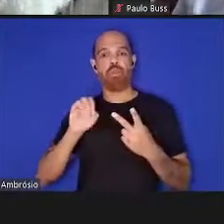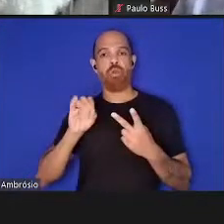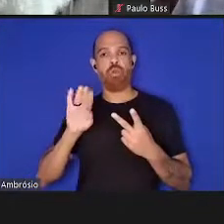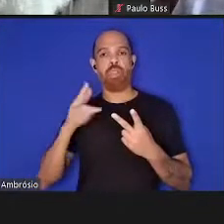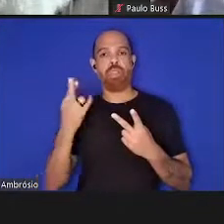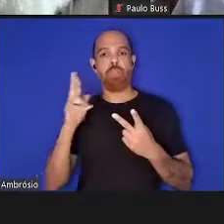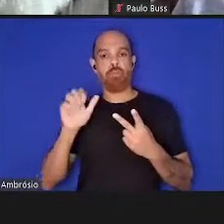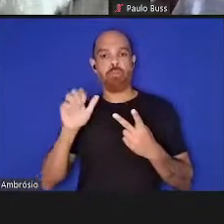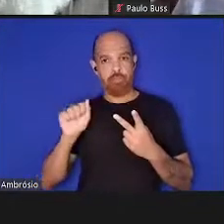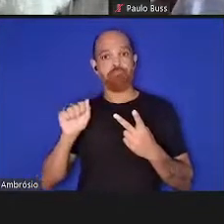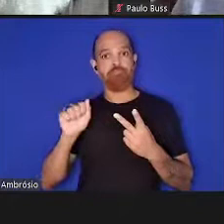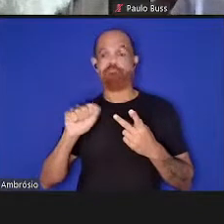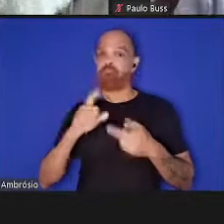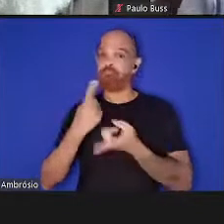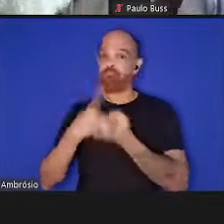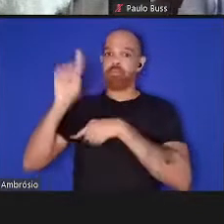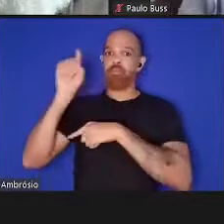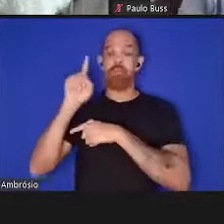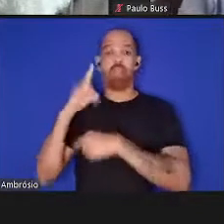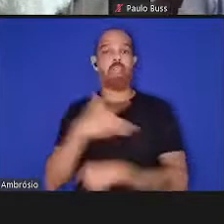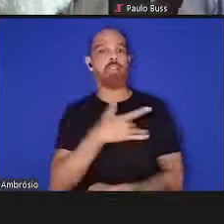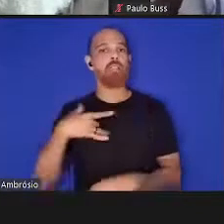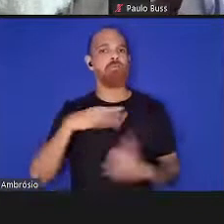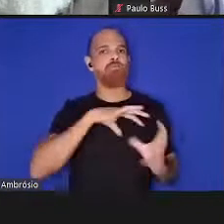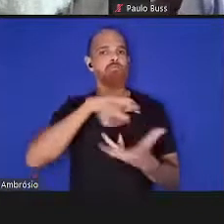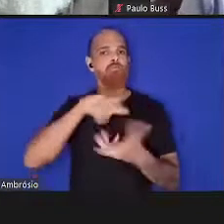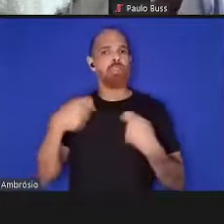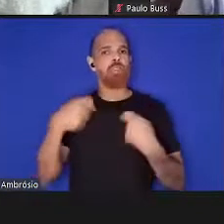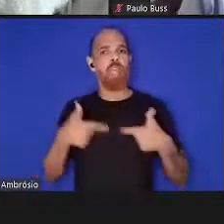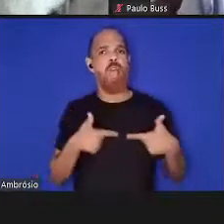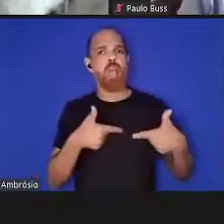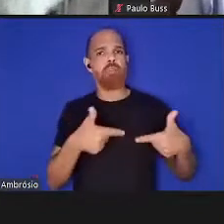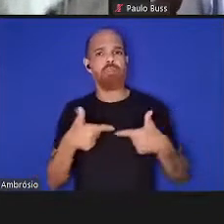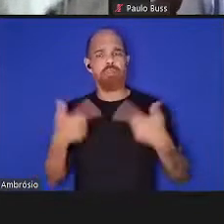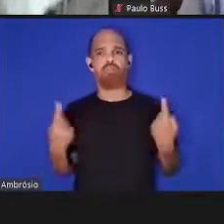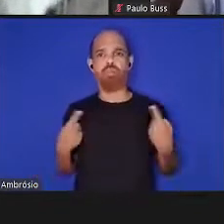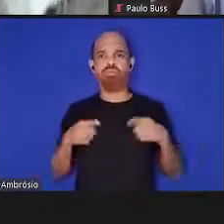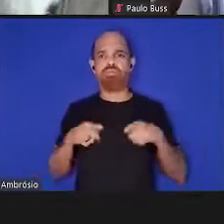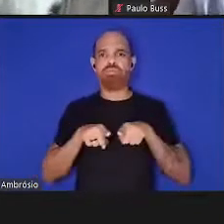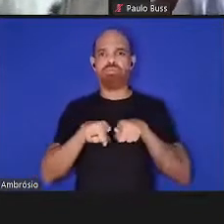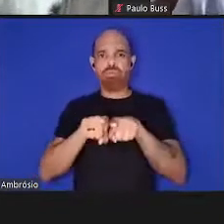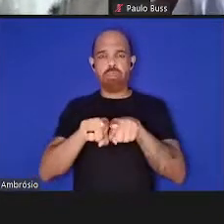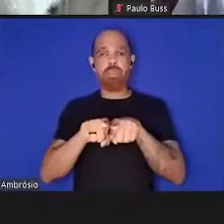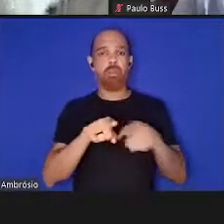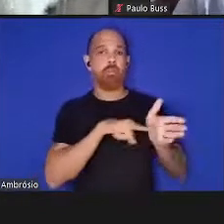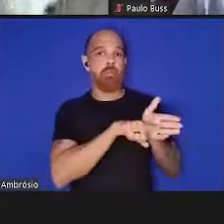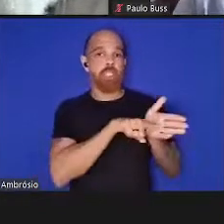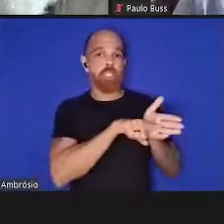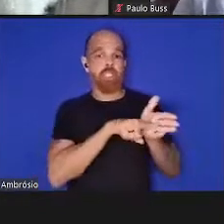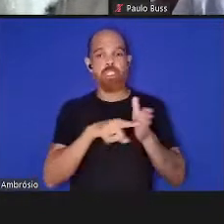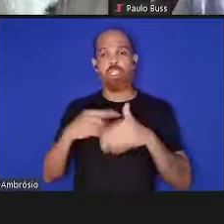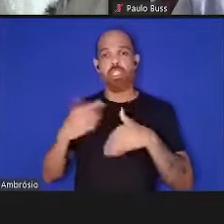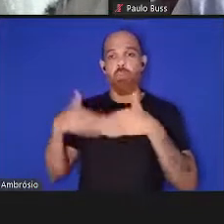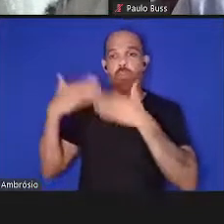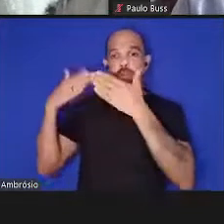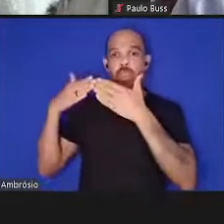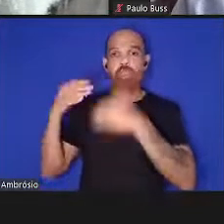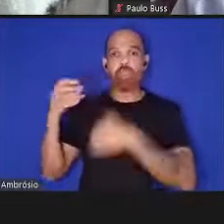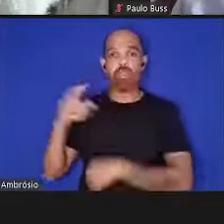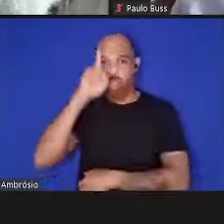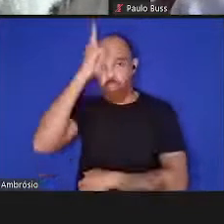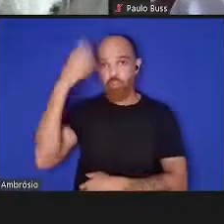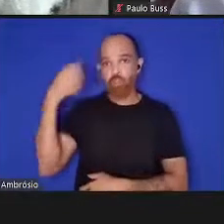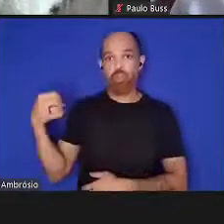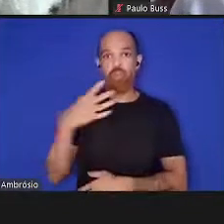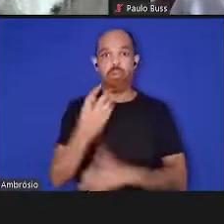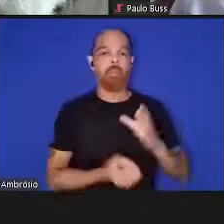A saúde planetária depende de ações conjuntas e sinérgicas envolvendo pesquisa, desenvolvimento, inovação, produção,